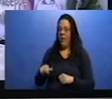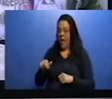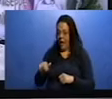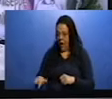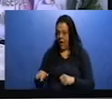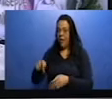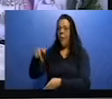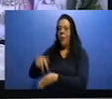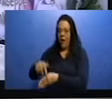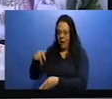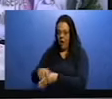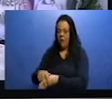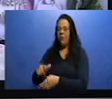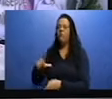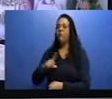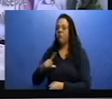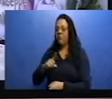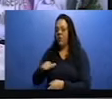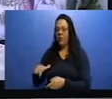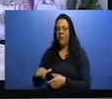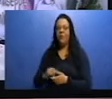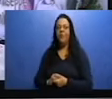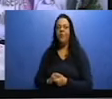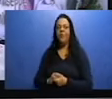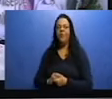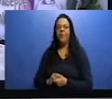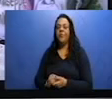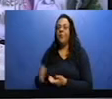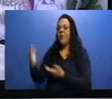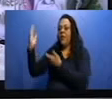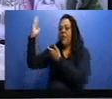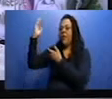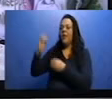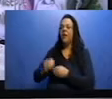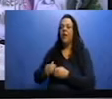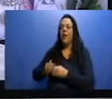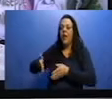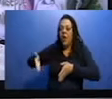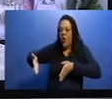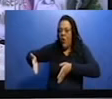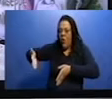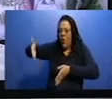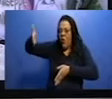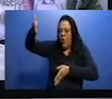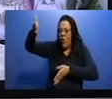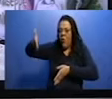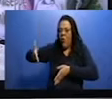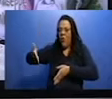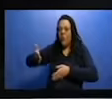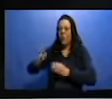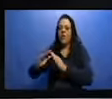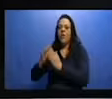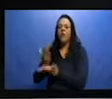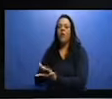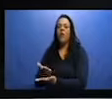município. E aqui nós temos aqui o muro de uma das escolas do nosso município, a Escola Giuseppe Carminio.